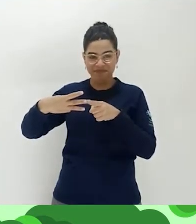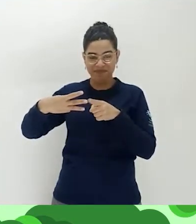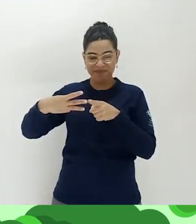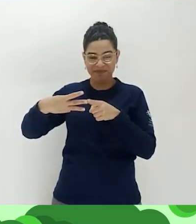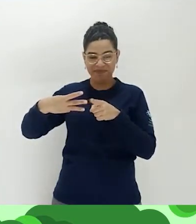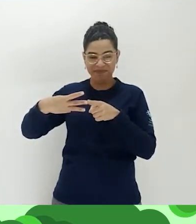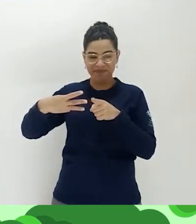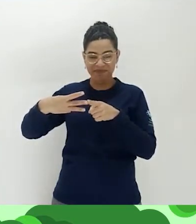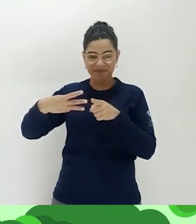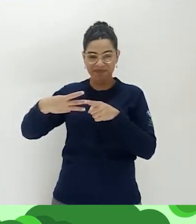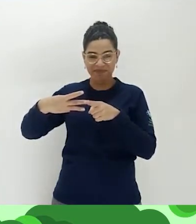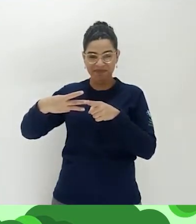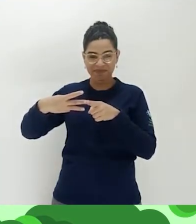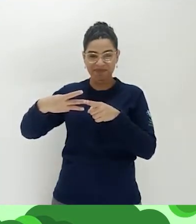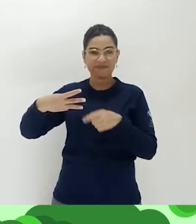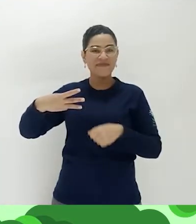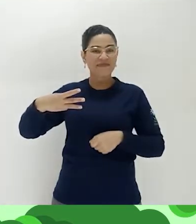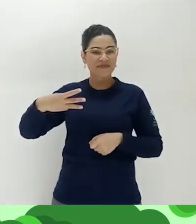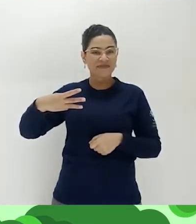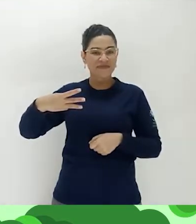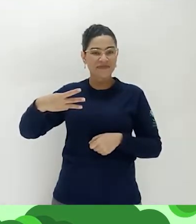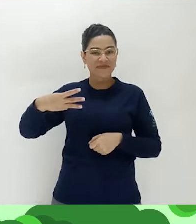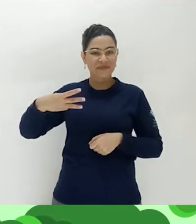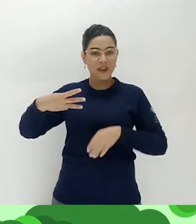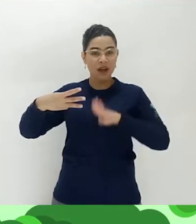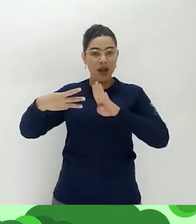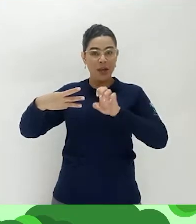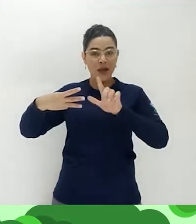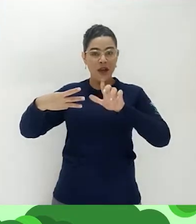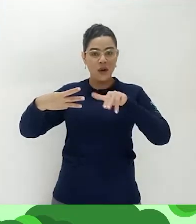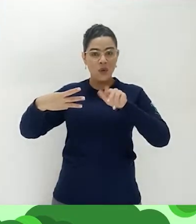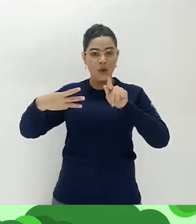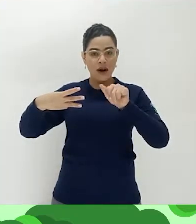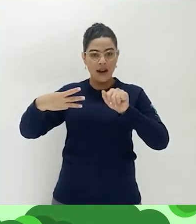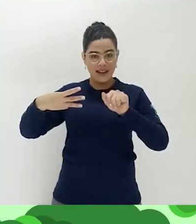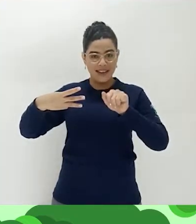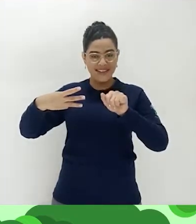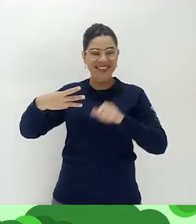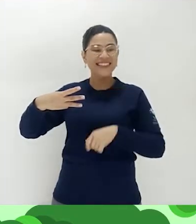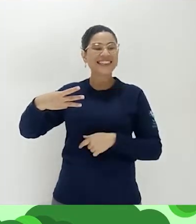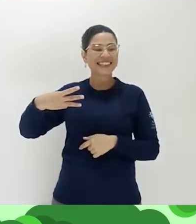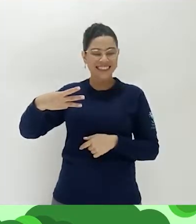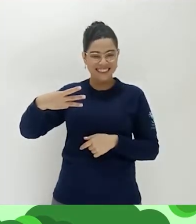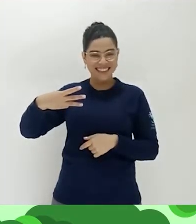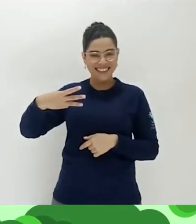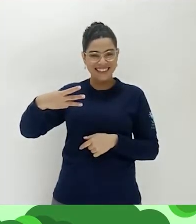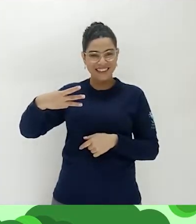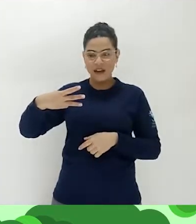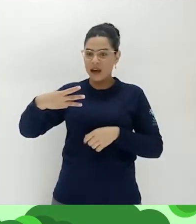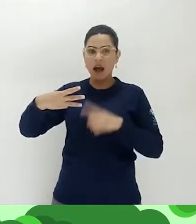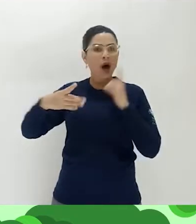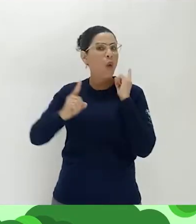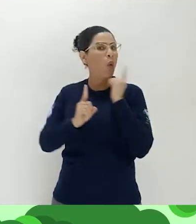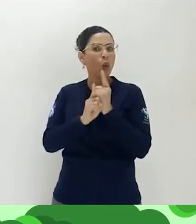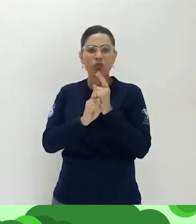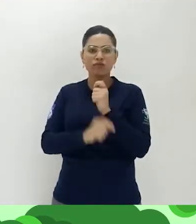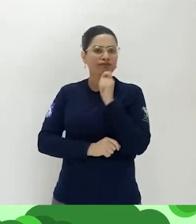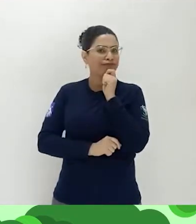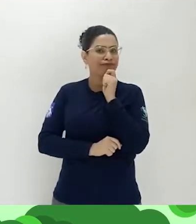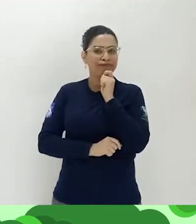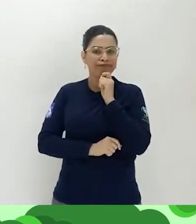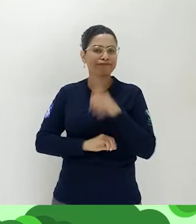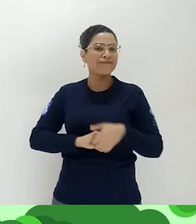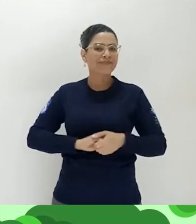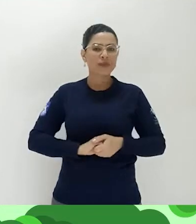A segunda palavra, ó. Beluga. A gente ainda não achou a palavra certa, né? O que a gente tá procurando?